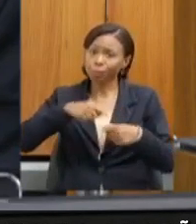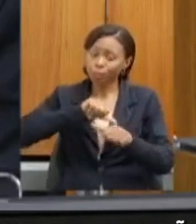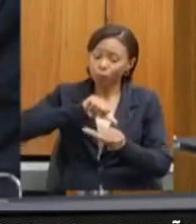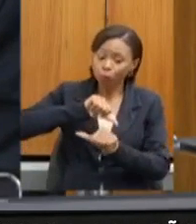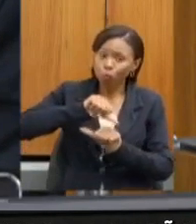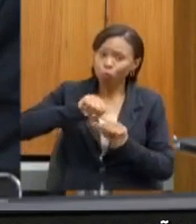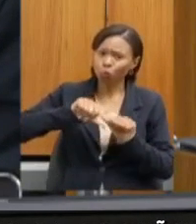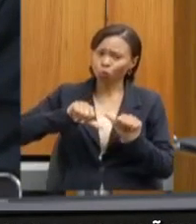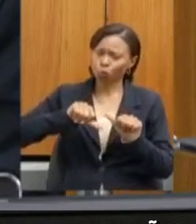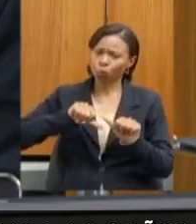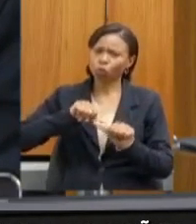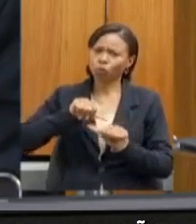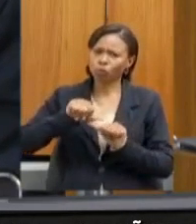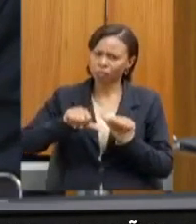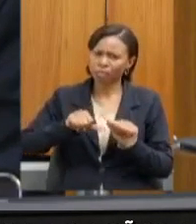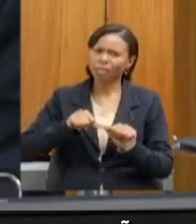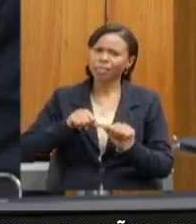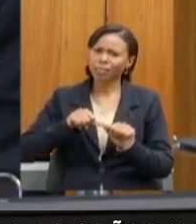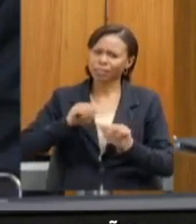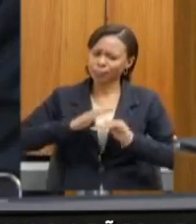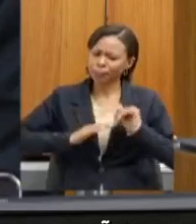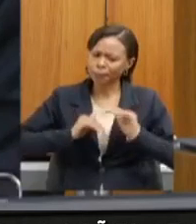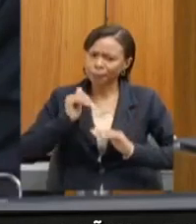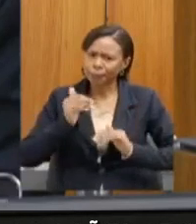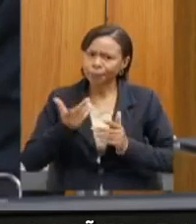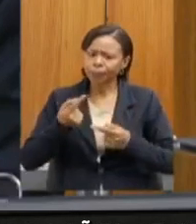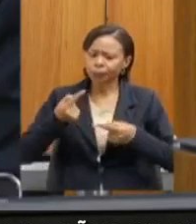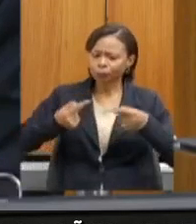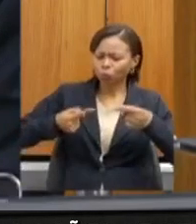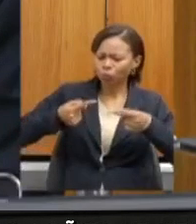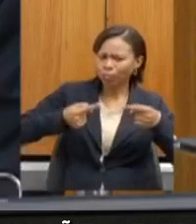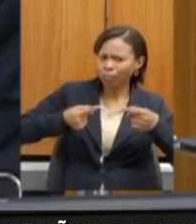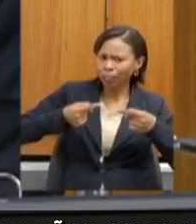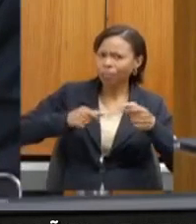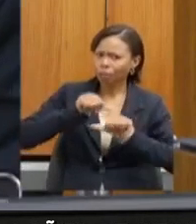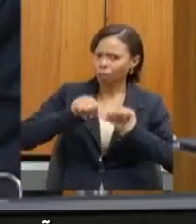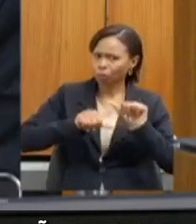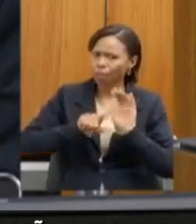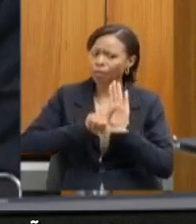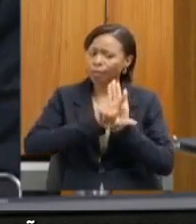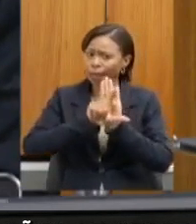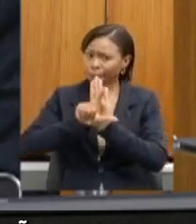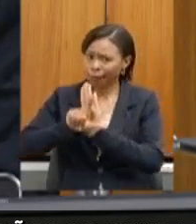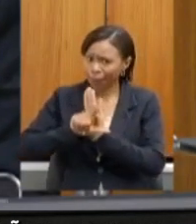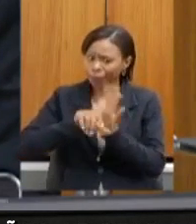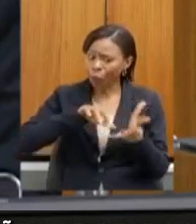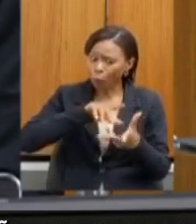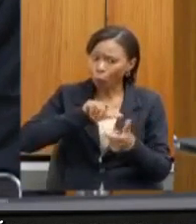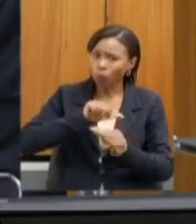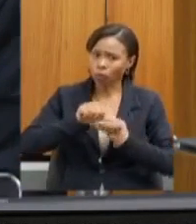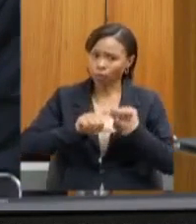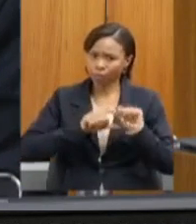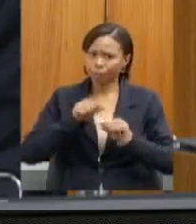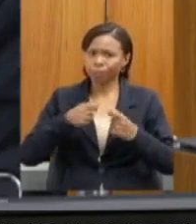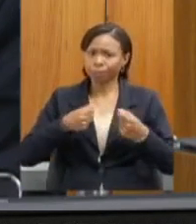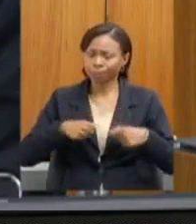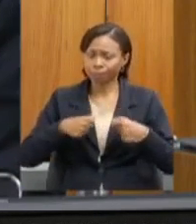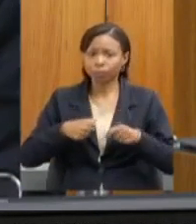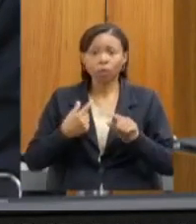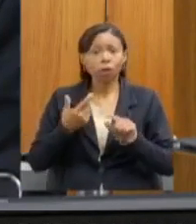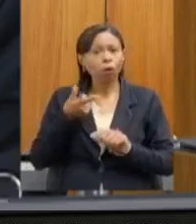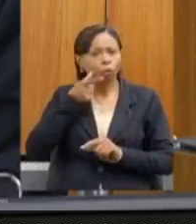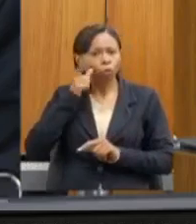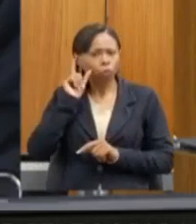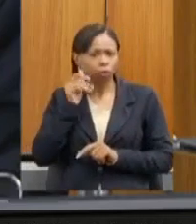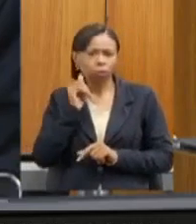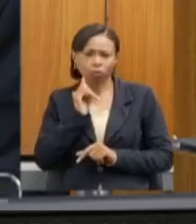o mundo inteiro vai ter que reformular suas políticas e as suas legislações. Eu ontem comentei que alguns países